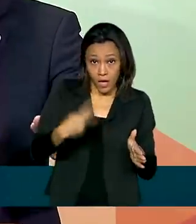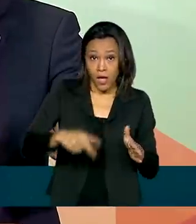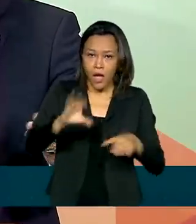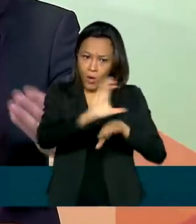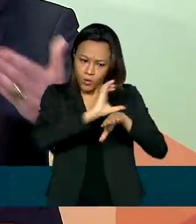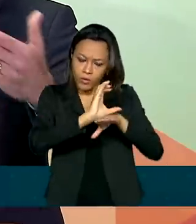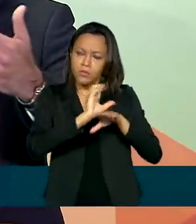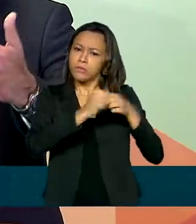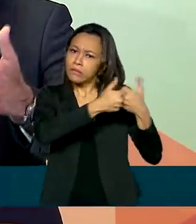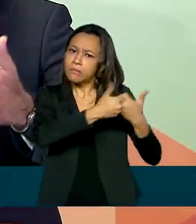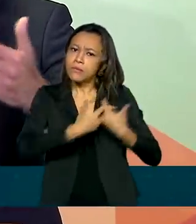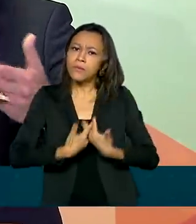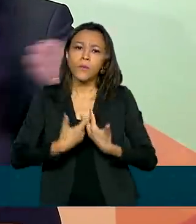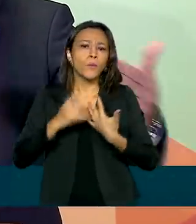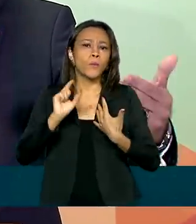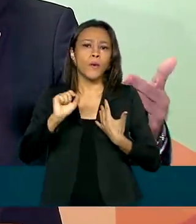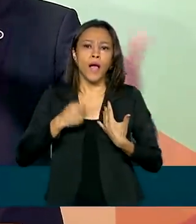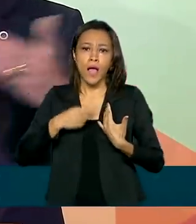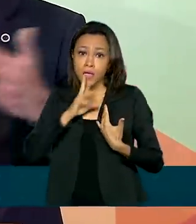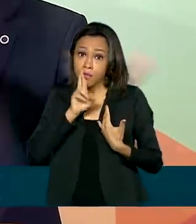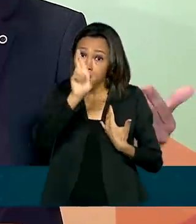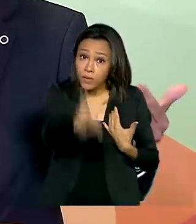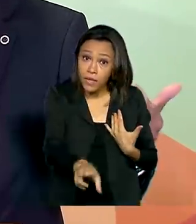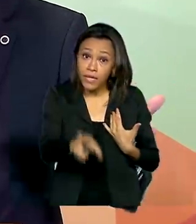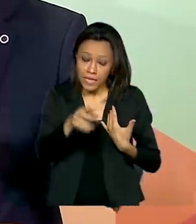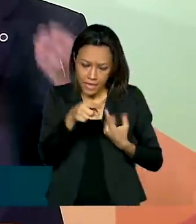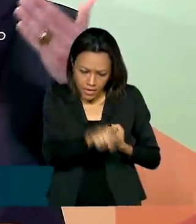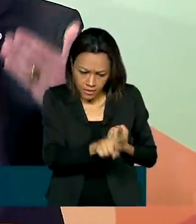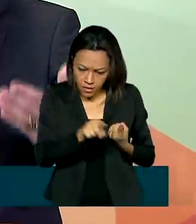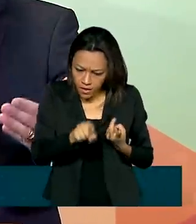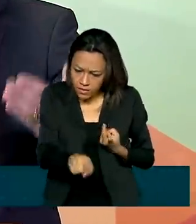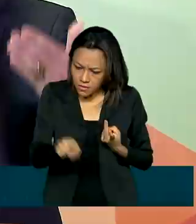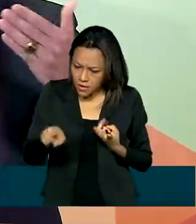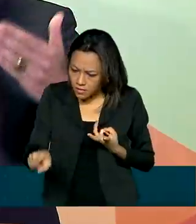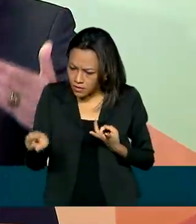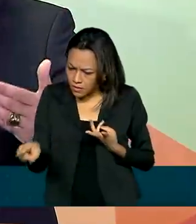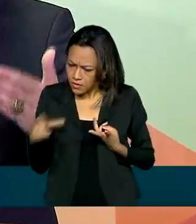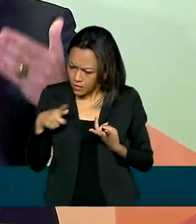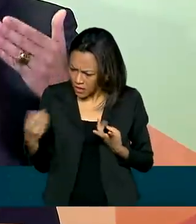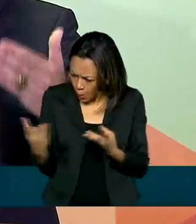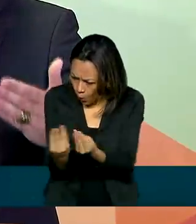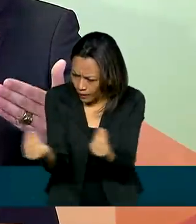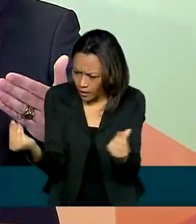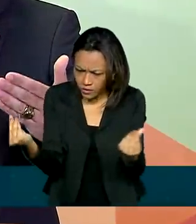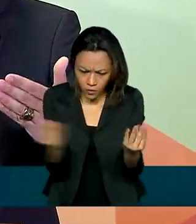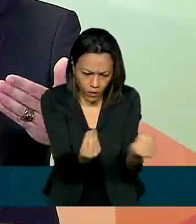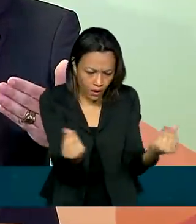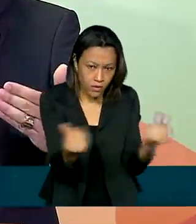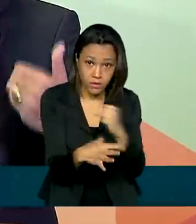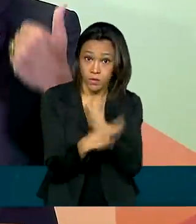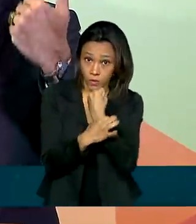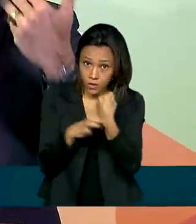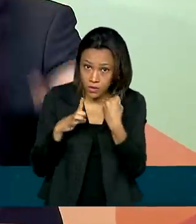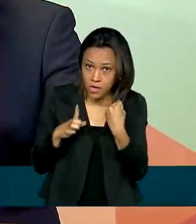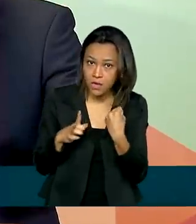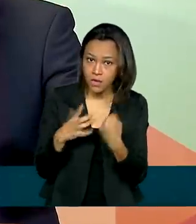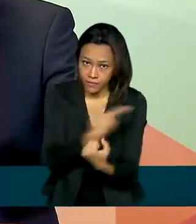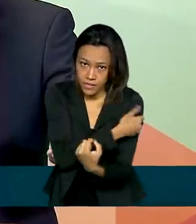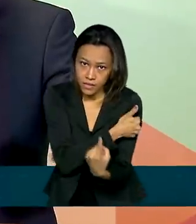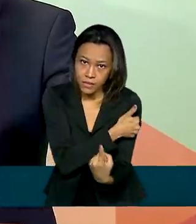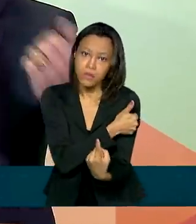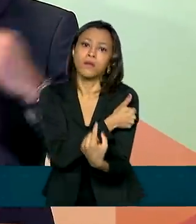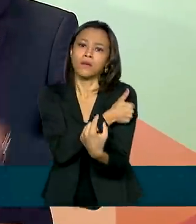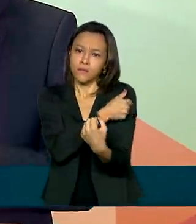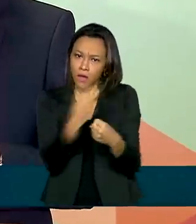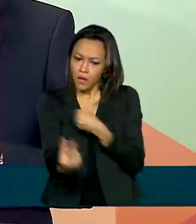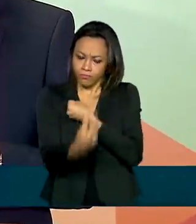resposta de que esses produtos, tem ou não tem, qualidade, segurança e eficácia. Induzem a